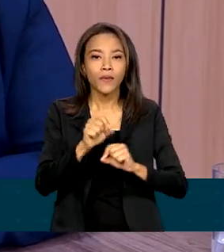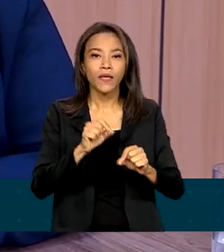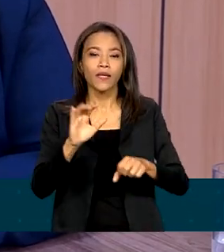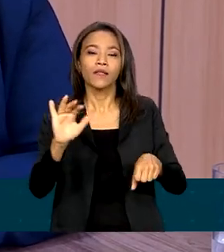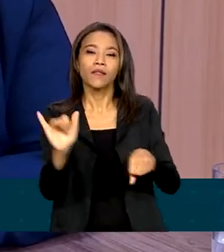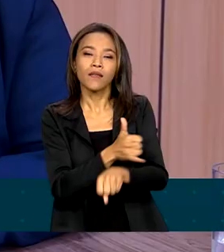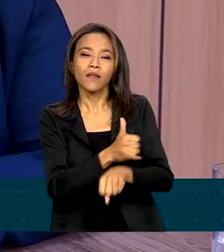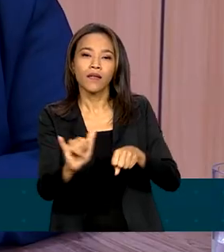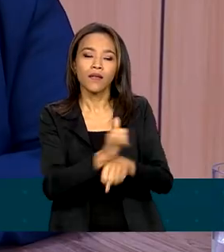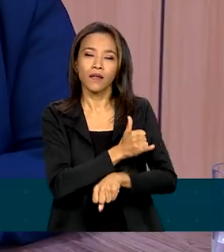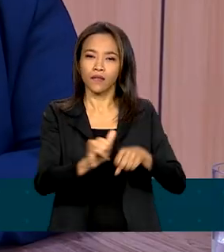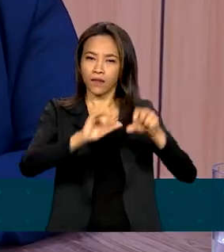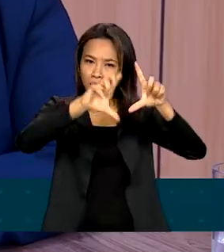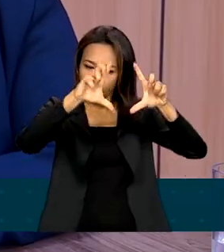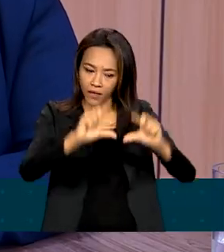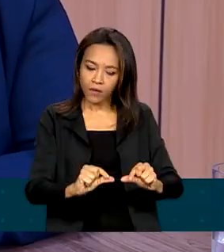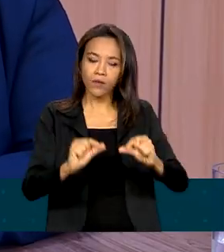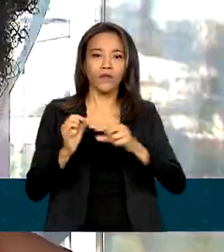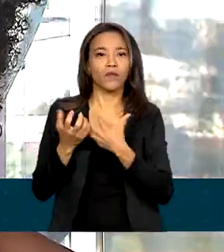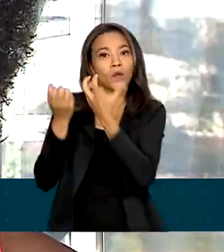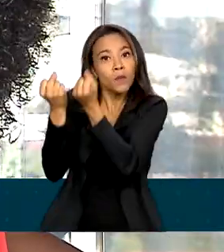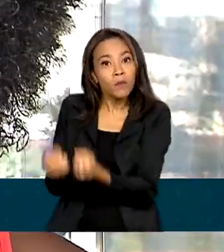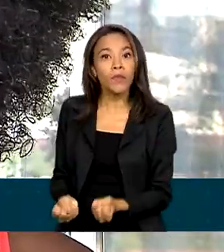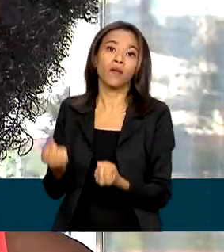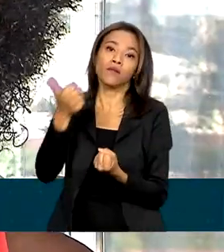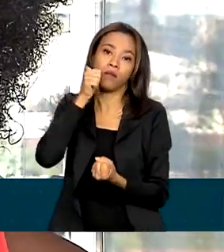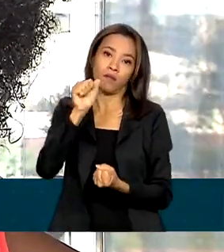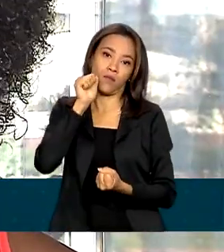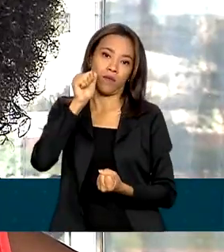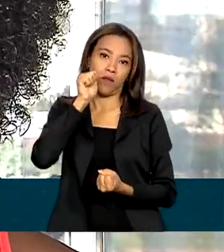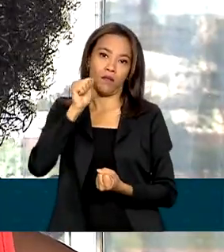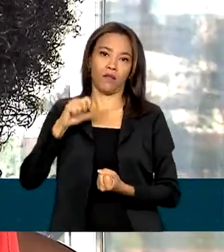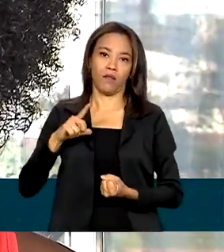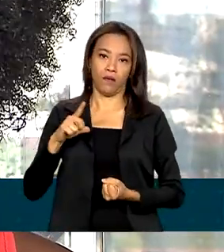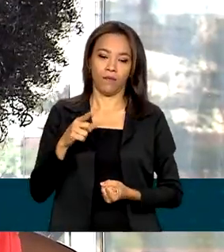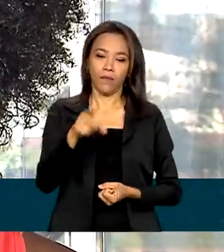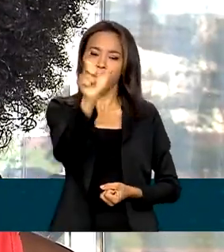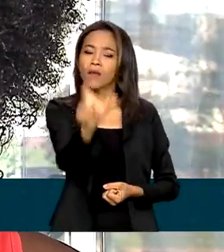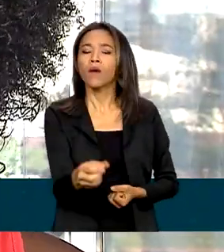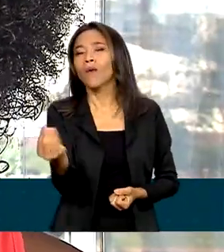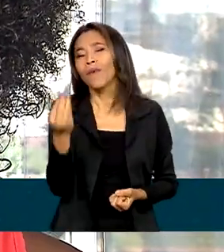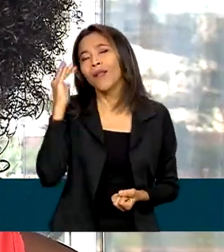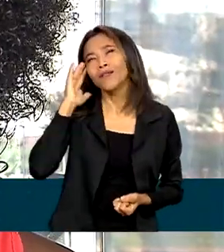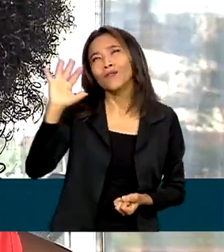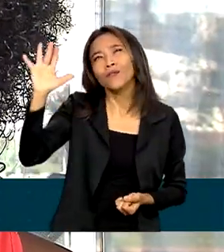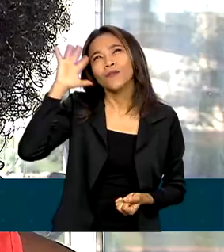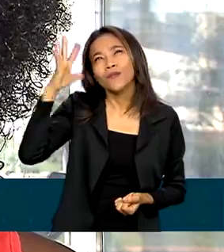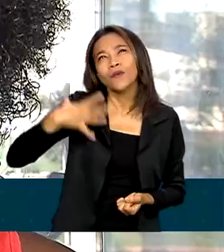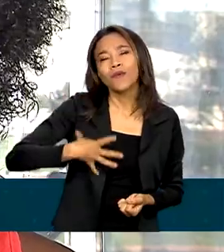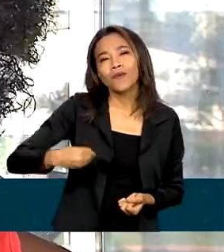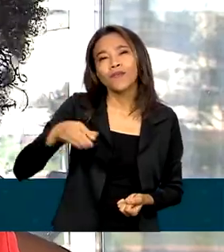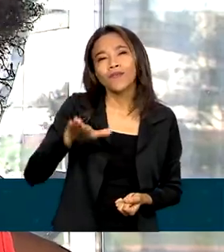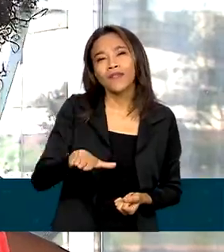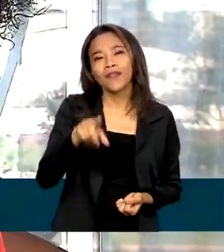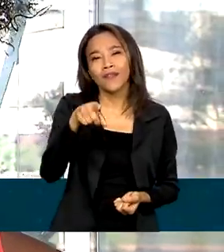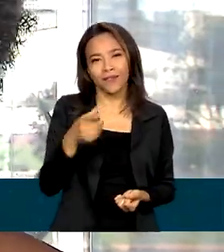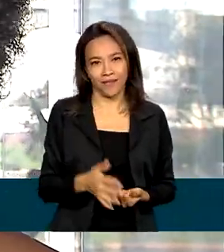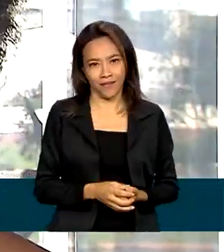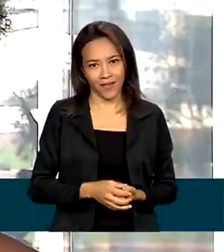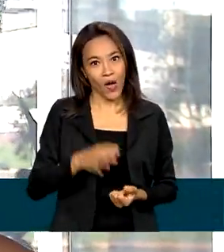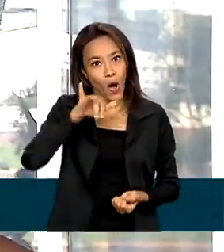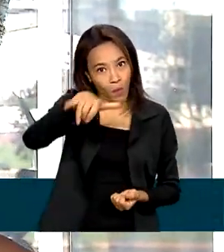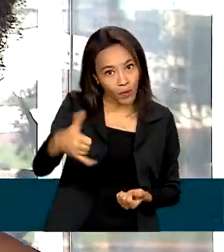diminuir a questão da sobrecarga da mulher? E o que será que a Raíssa sonha para a filha? Oportunidade?